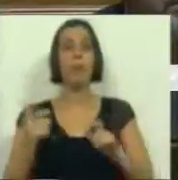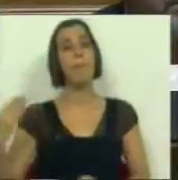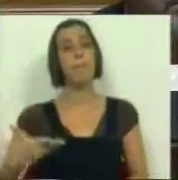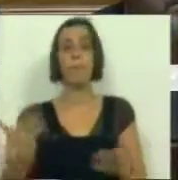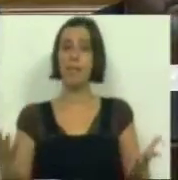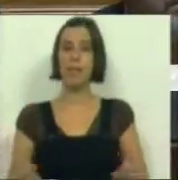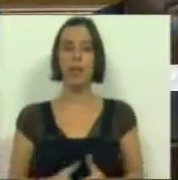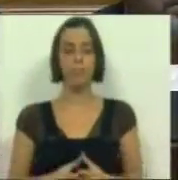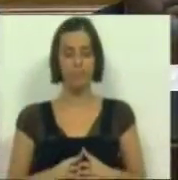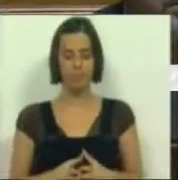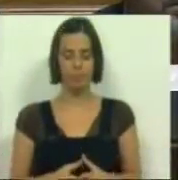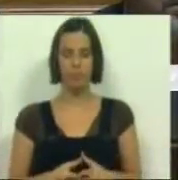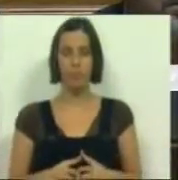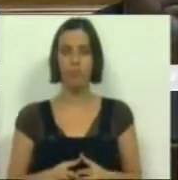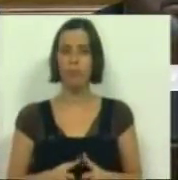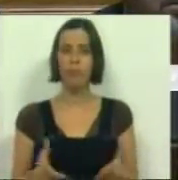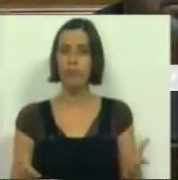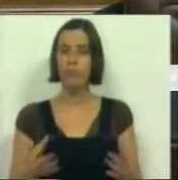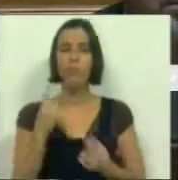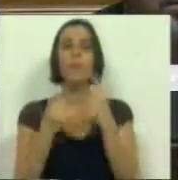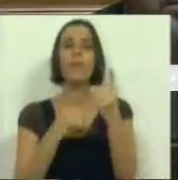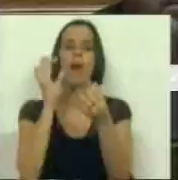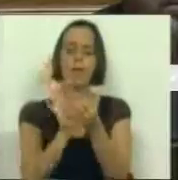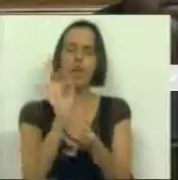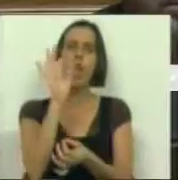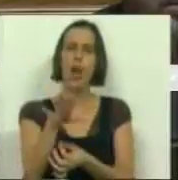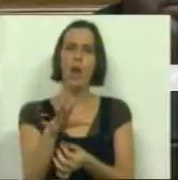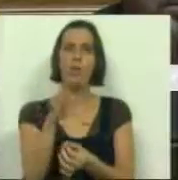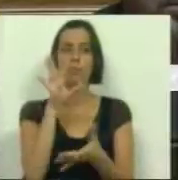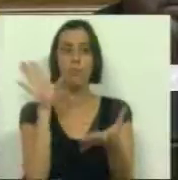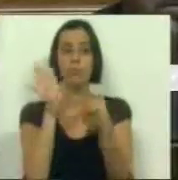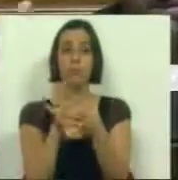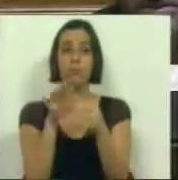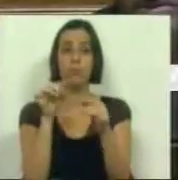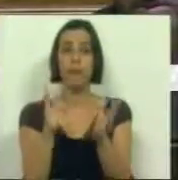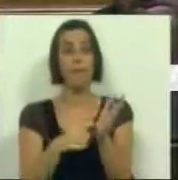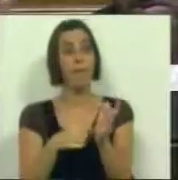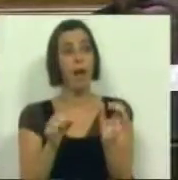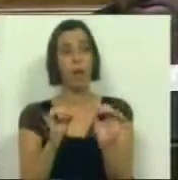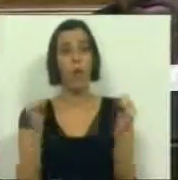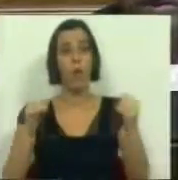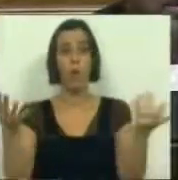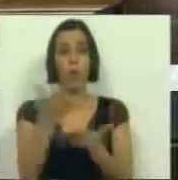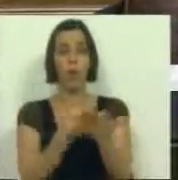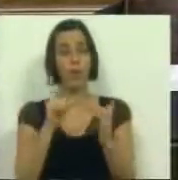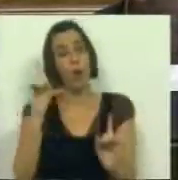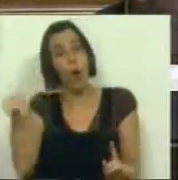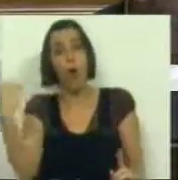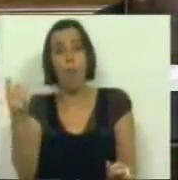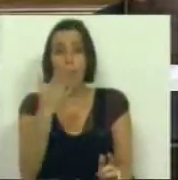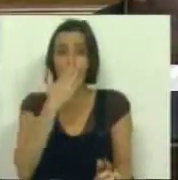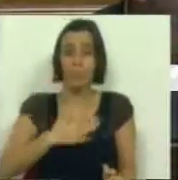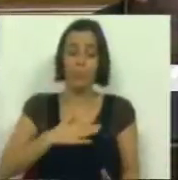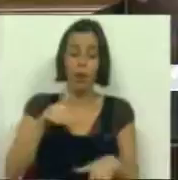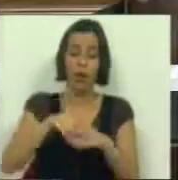mereciam. E deixo algumas notas sobre esta falta do consenso desejável, para